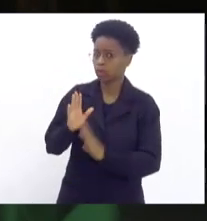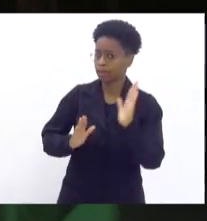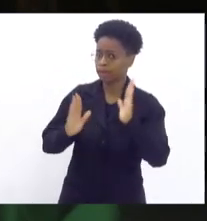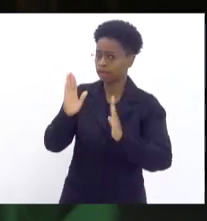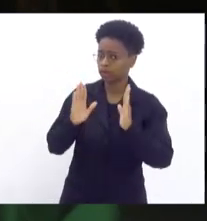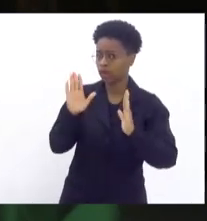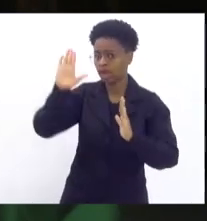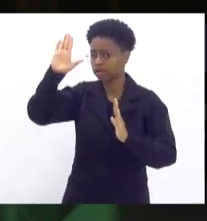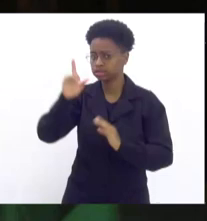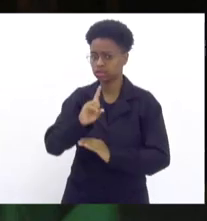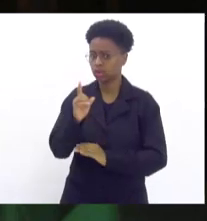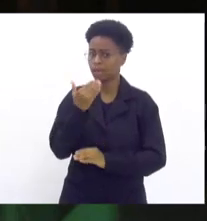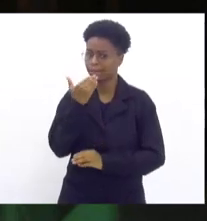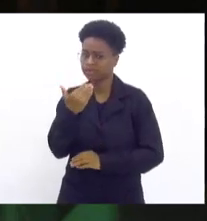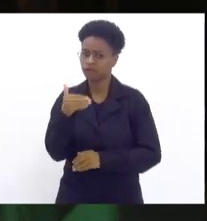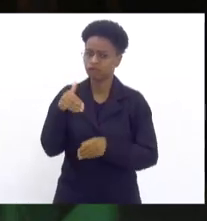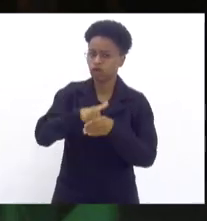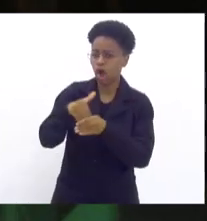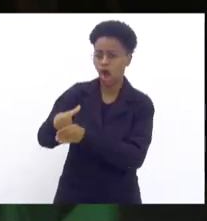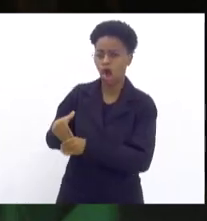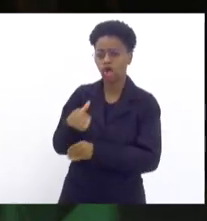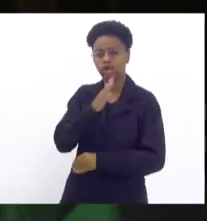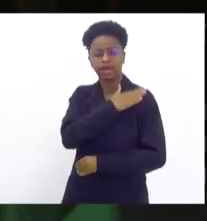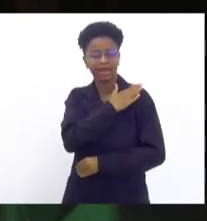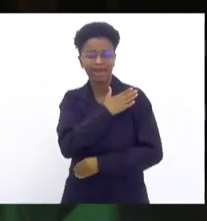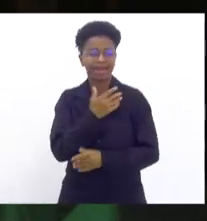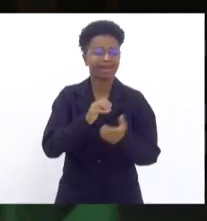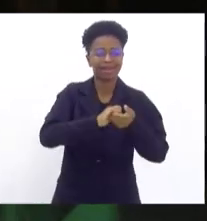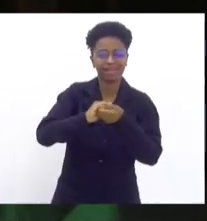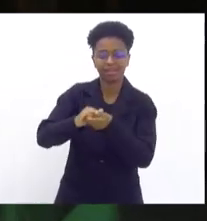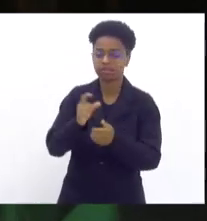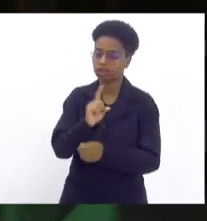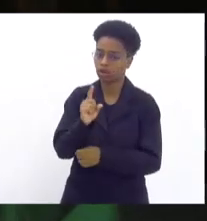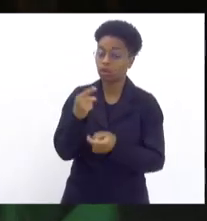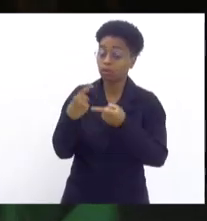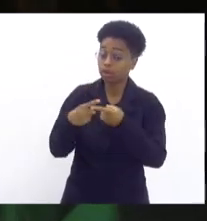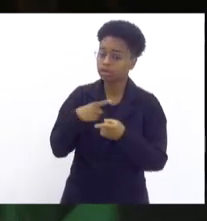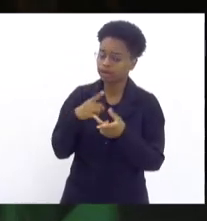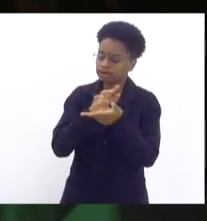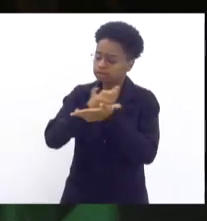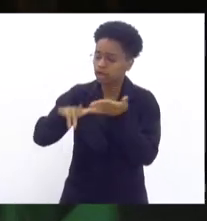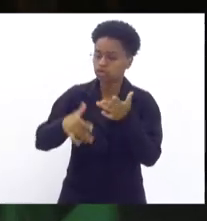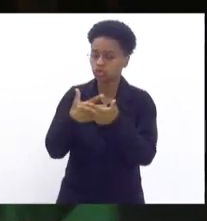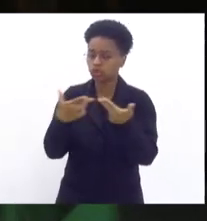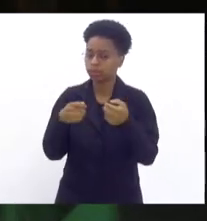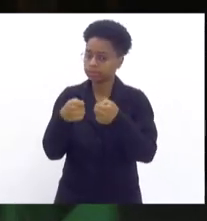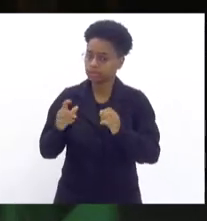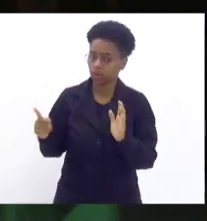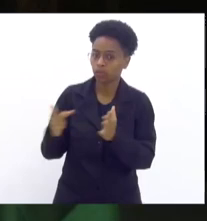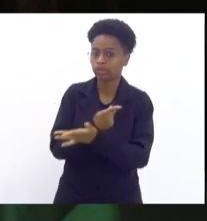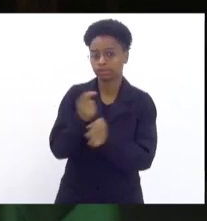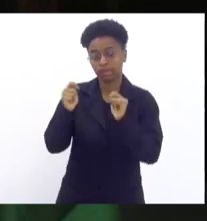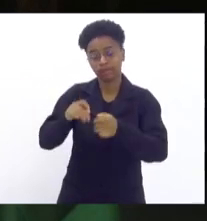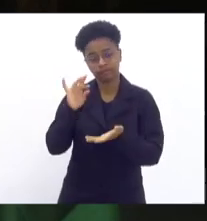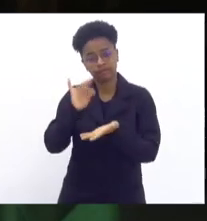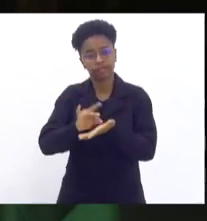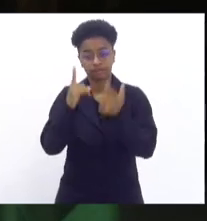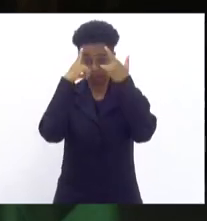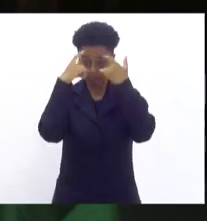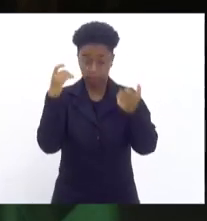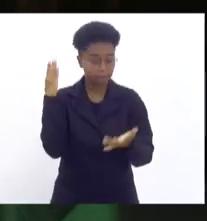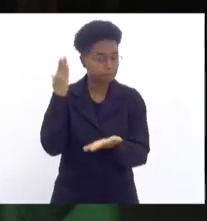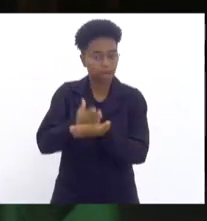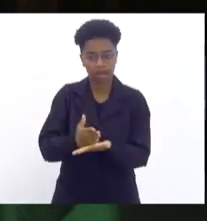eleição, não, ir lá pedir voto, bater nas costas dos eleitores, porque são muitas coisas que precisam ser feitas para que a violência não